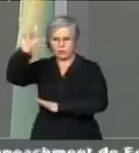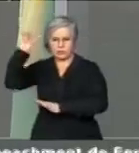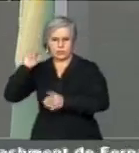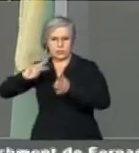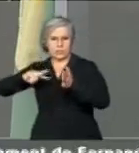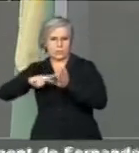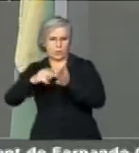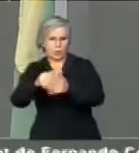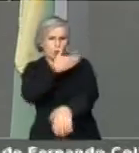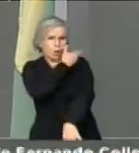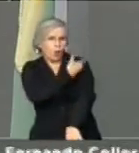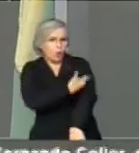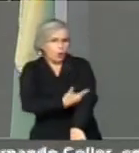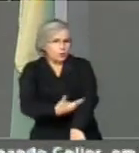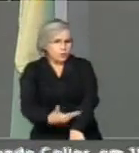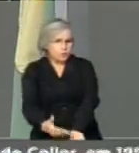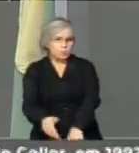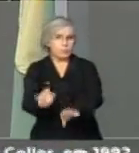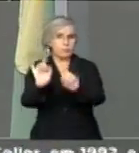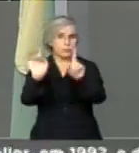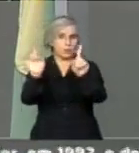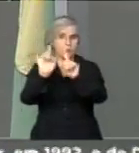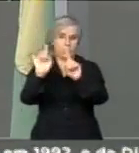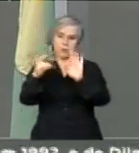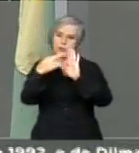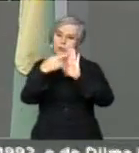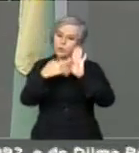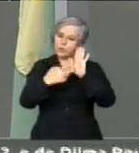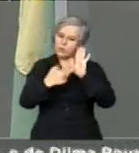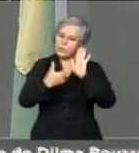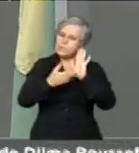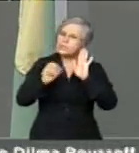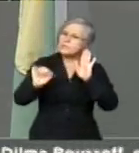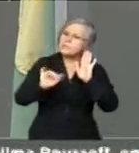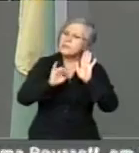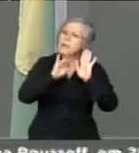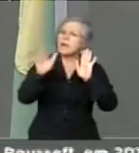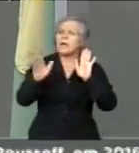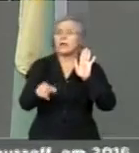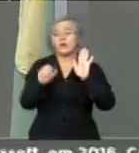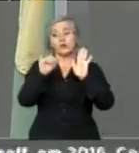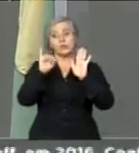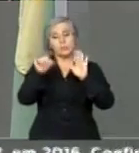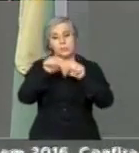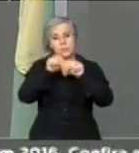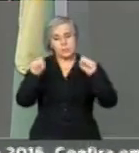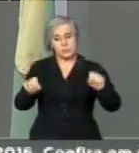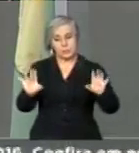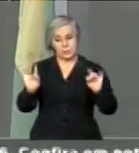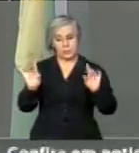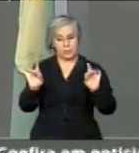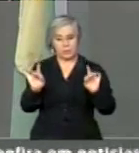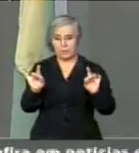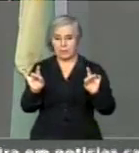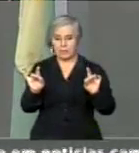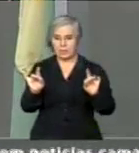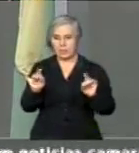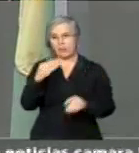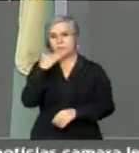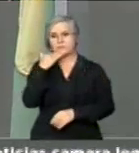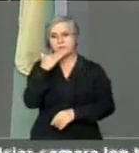uso e costume. O regimento está claro. Quando o sistema eletrônico não estiver em condições de